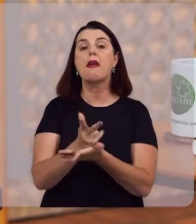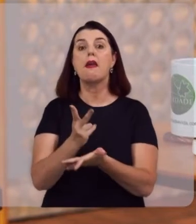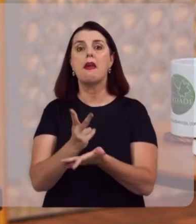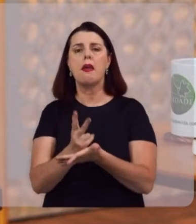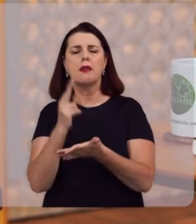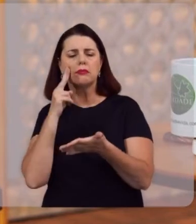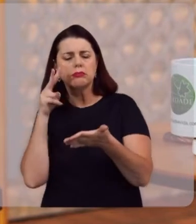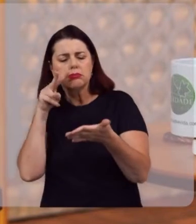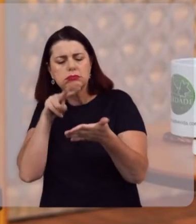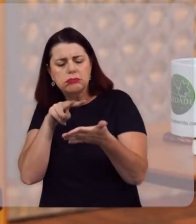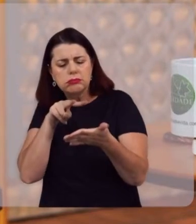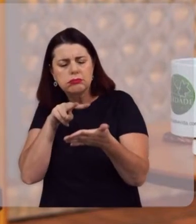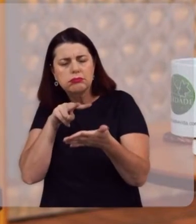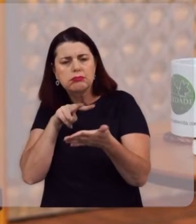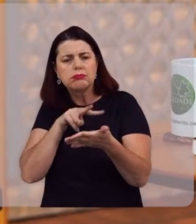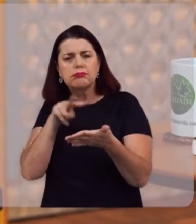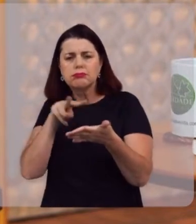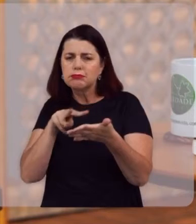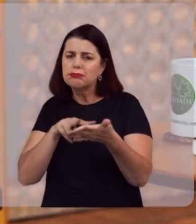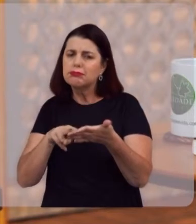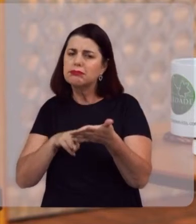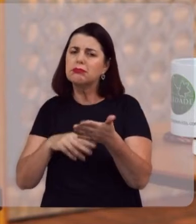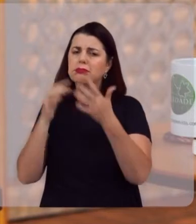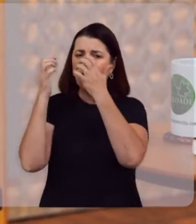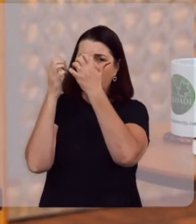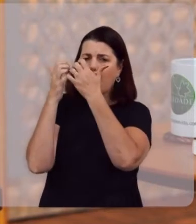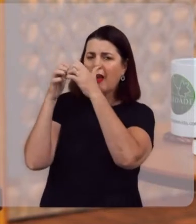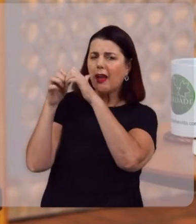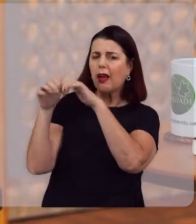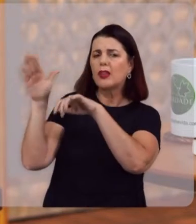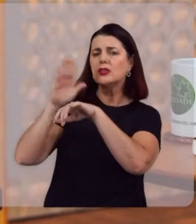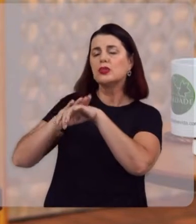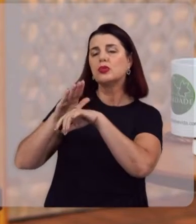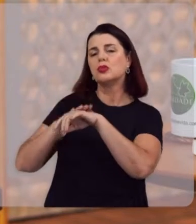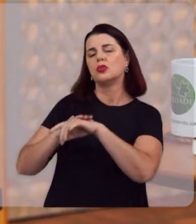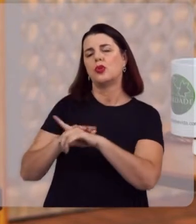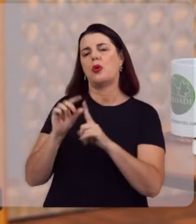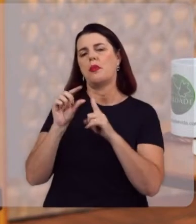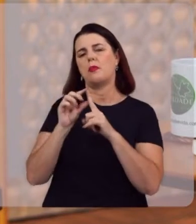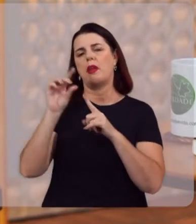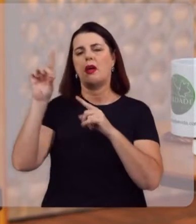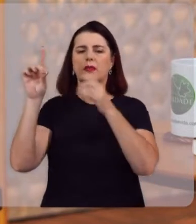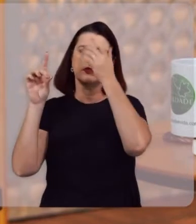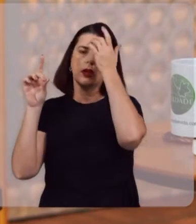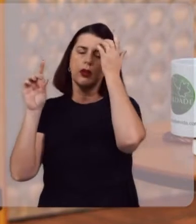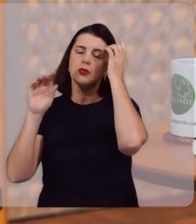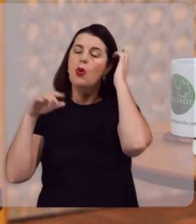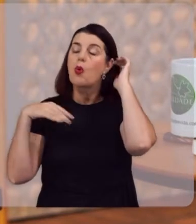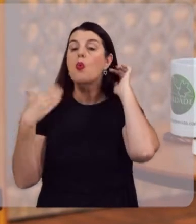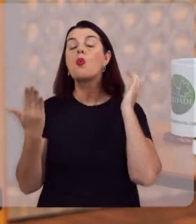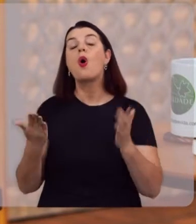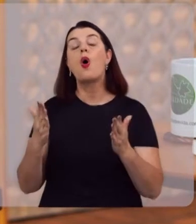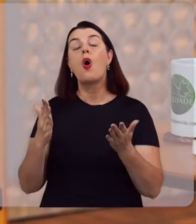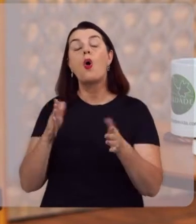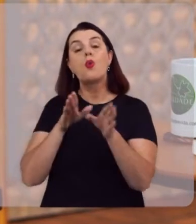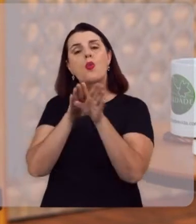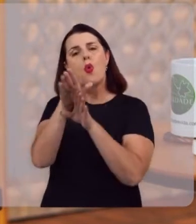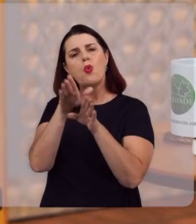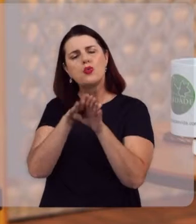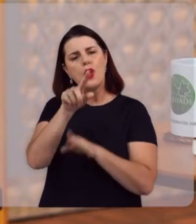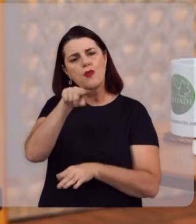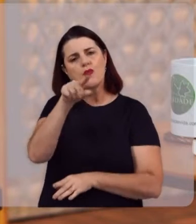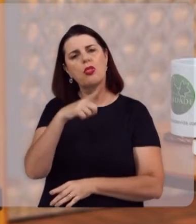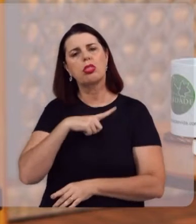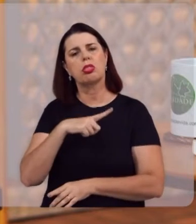poder nos debruçarmos, de refletirmos a partir das Sagradas Escrituras. Qual seria o conselho que o senhor daria, então,